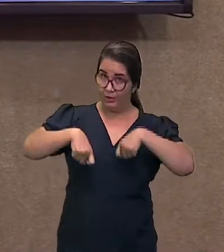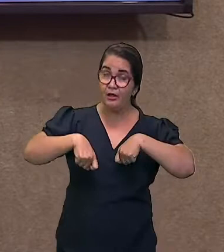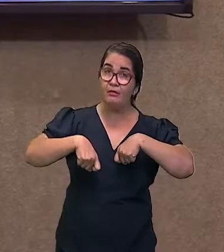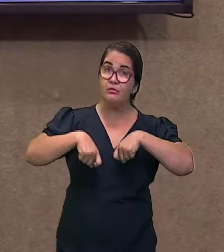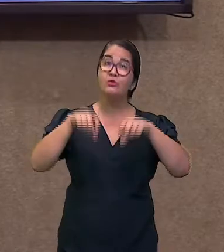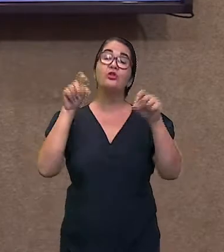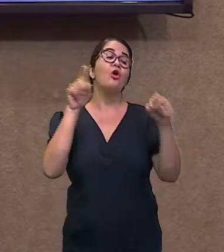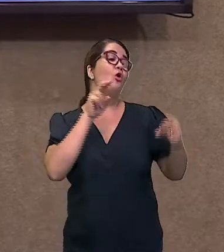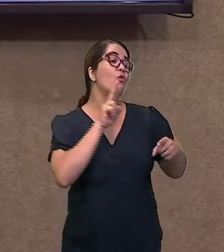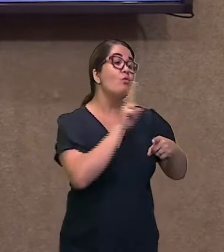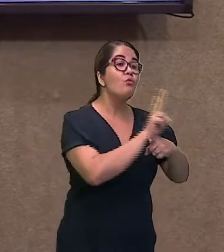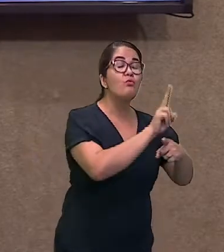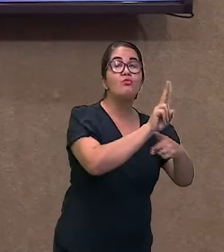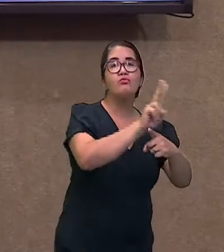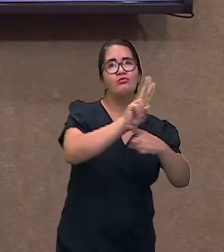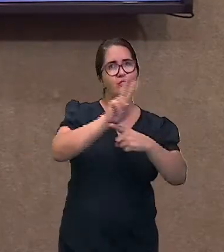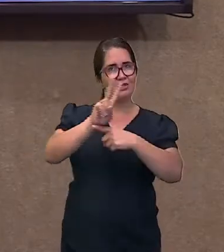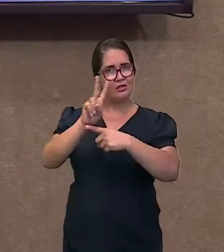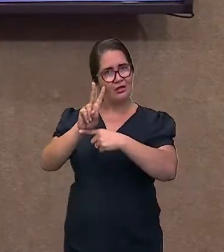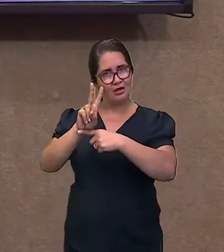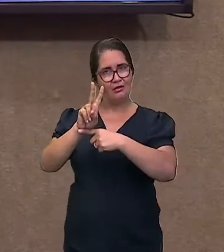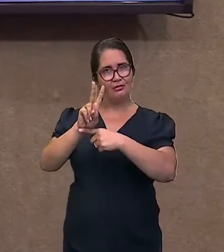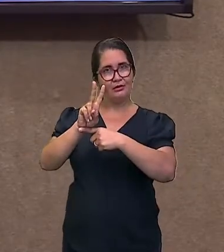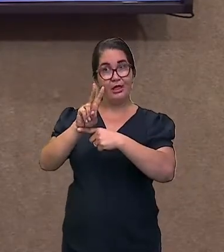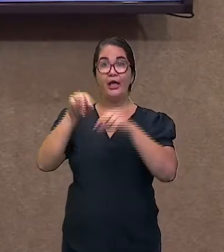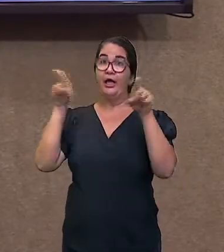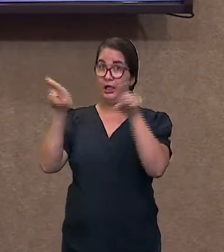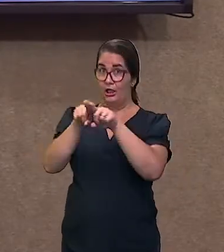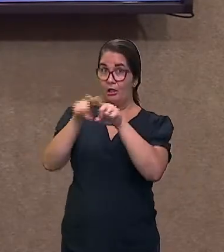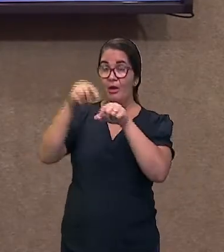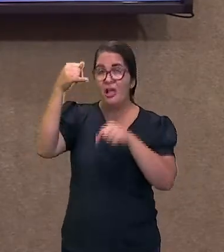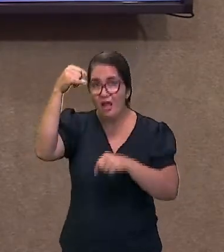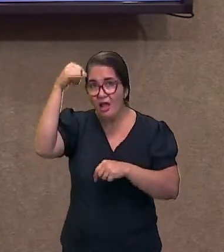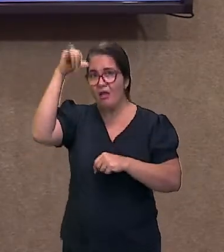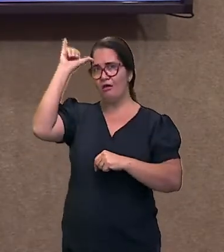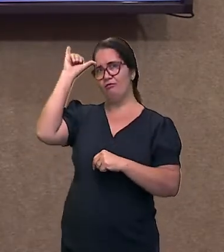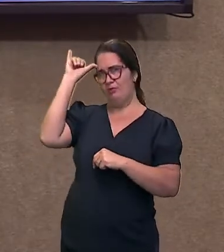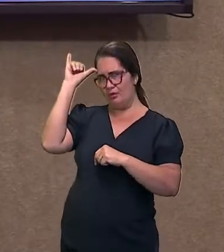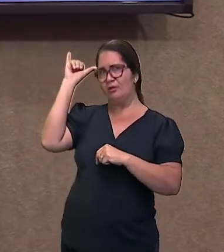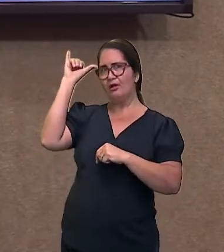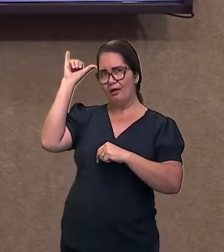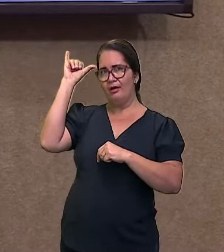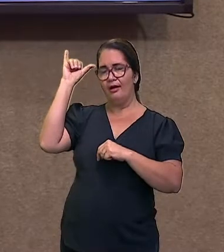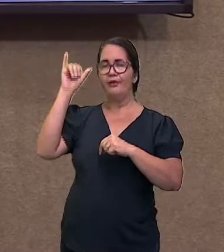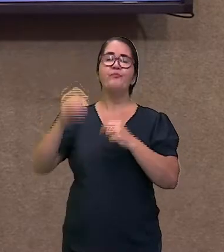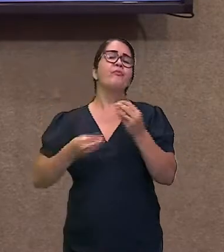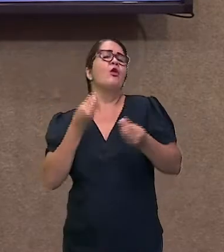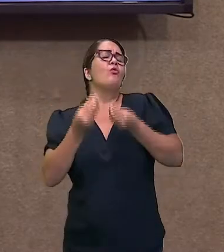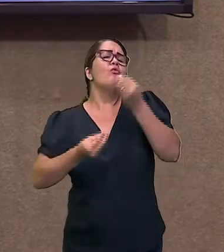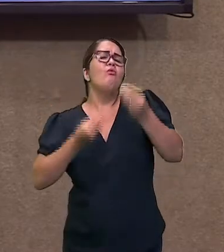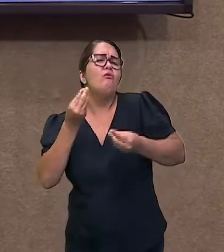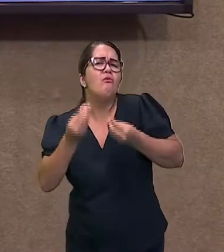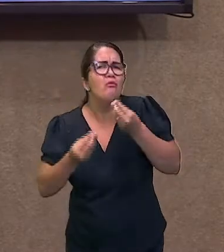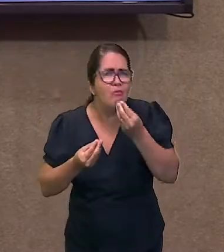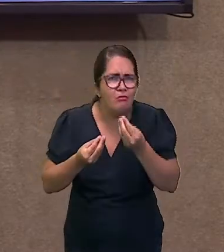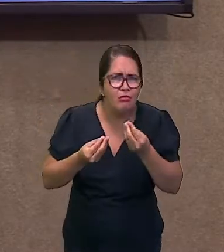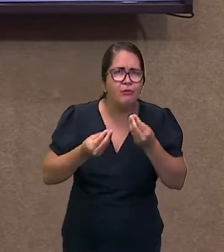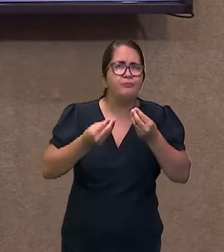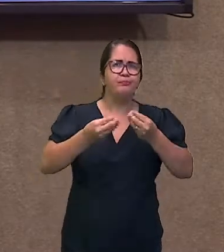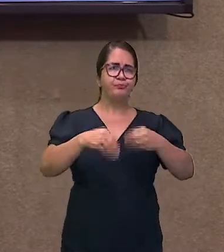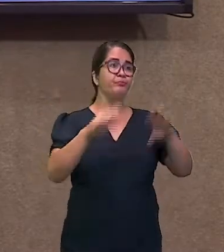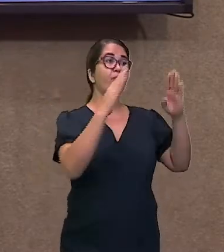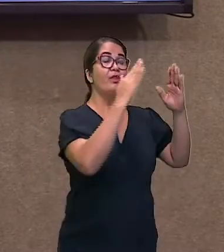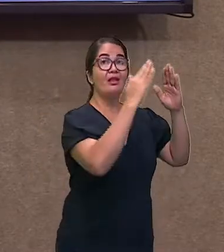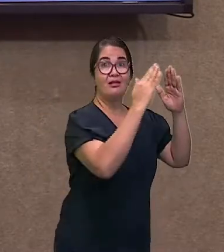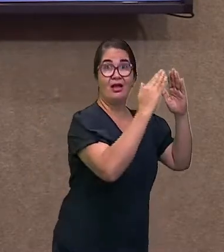conservar e prevenir. Nós podemos manter um espaço de interação com os